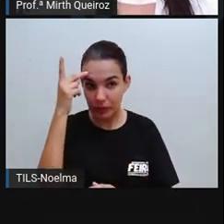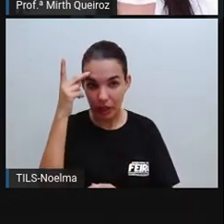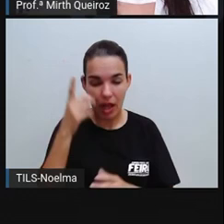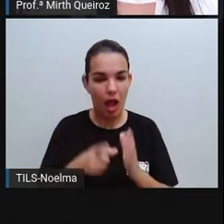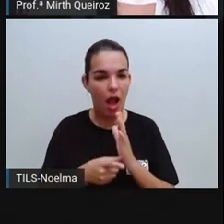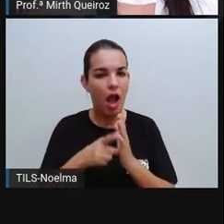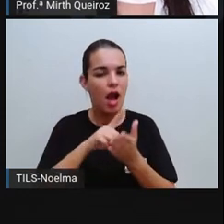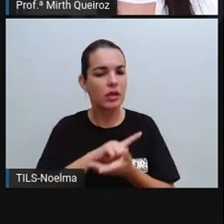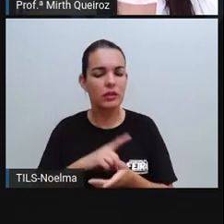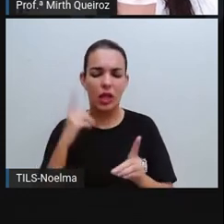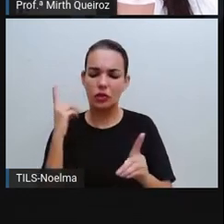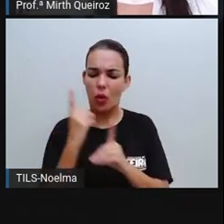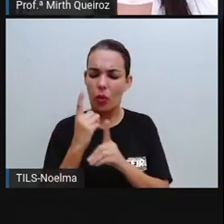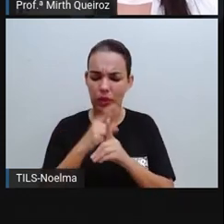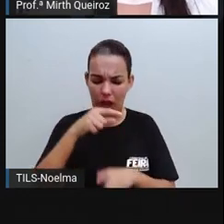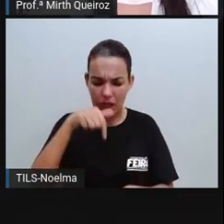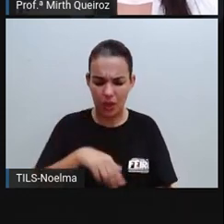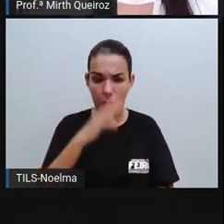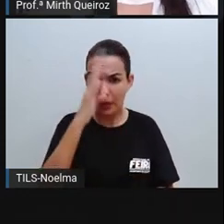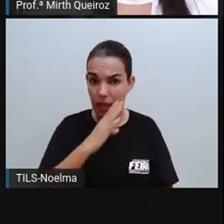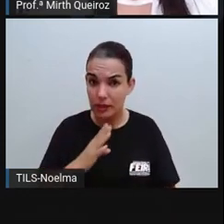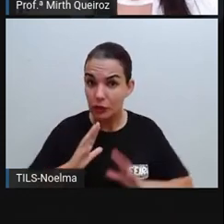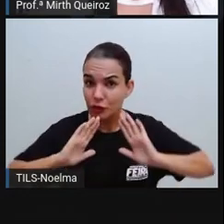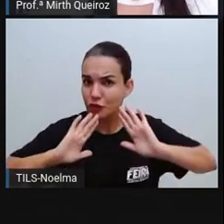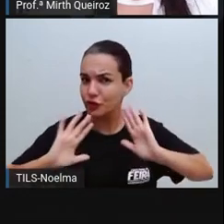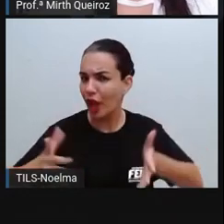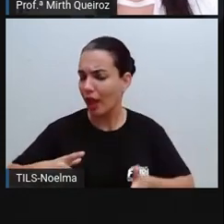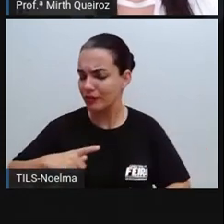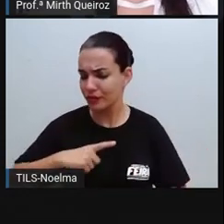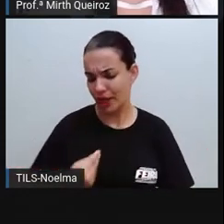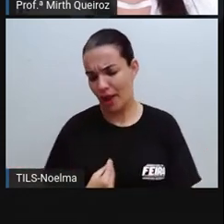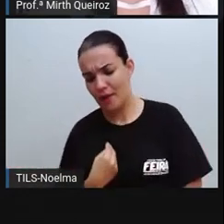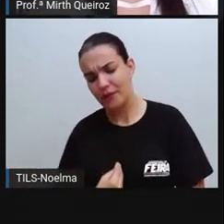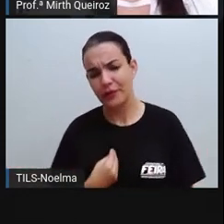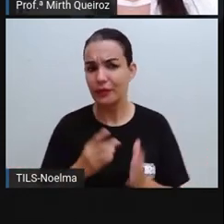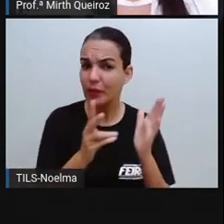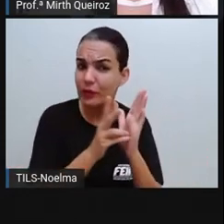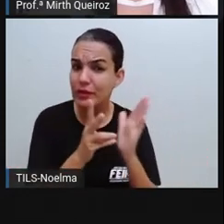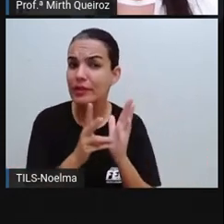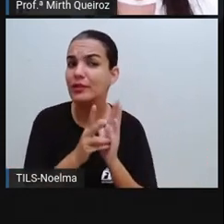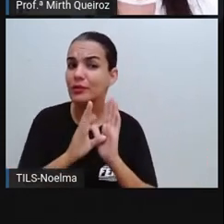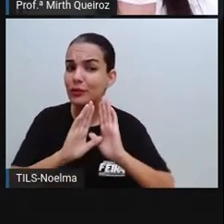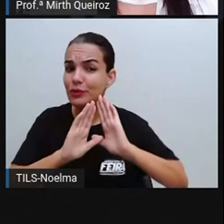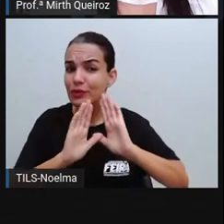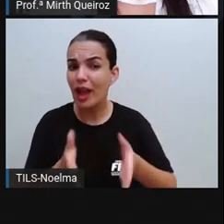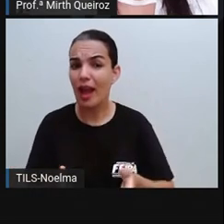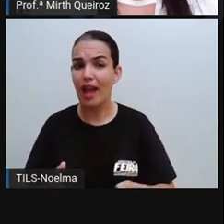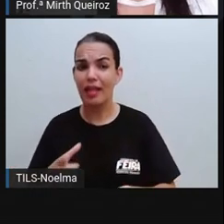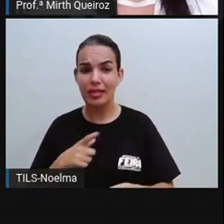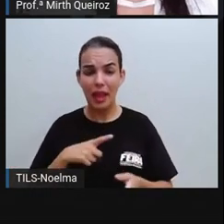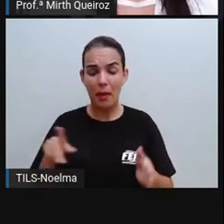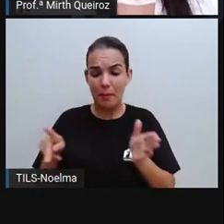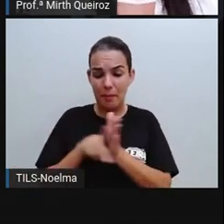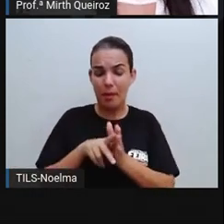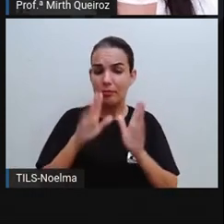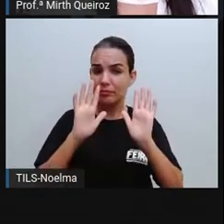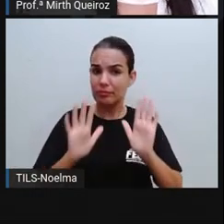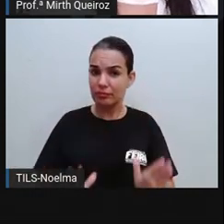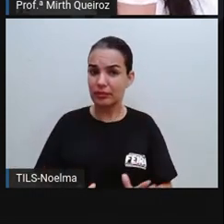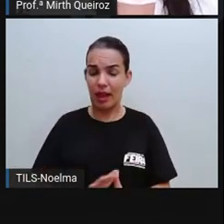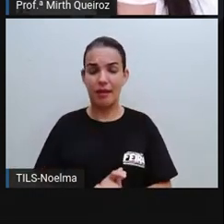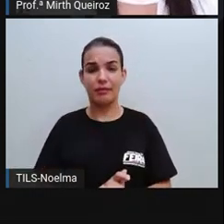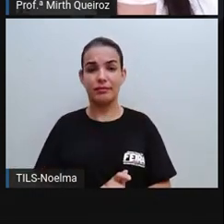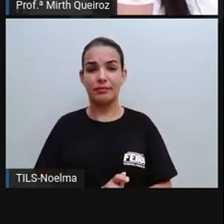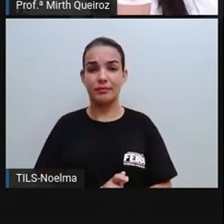descobrimento do Brasil, território já era habitado e era habitado, neste caso, pelas populações indígenas, que eram chamados os índios, que